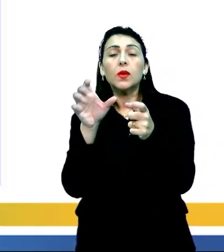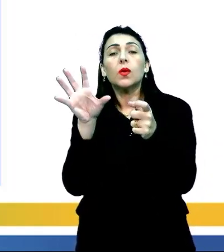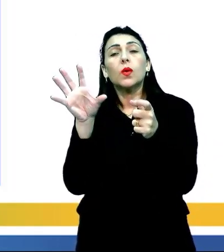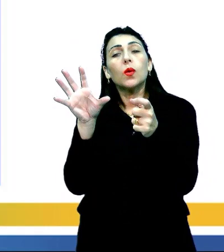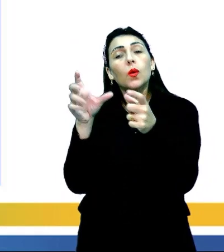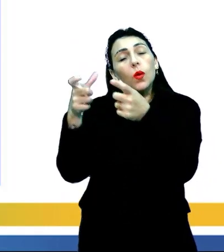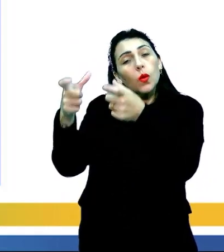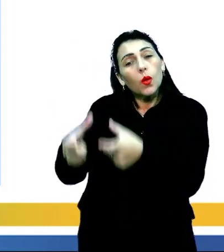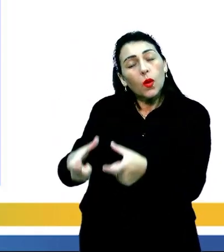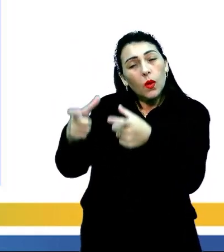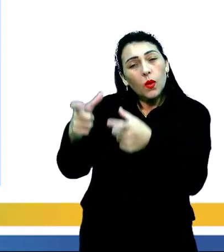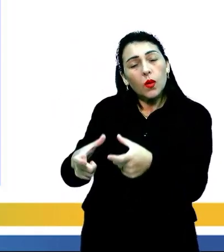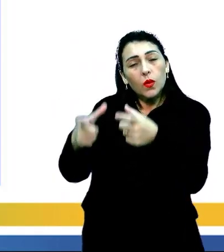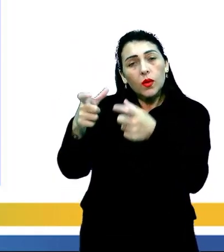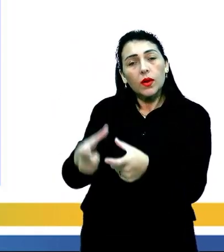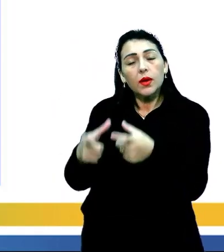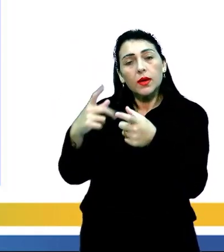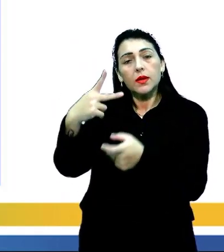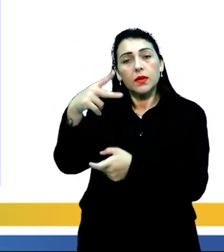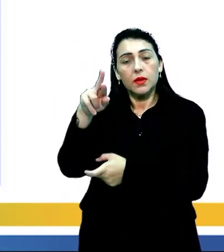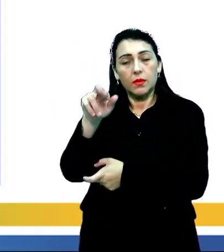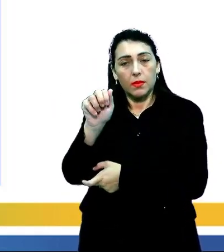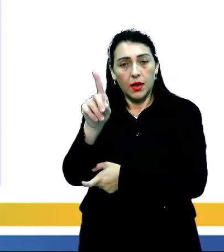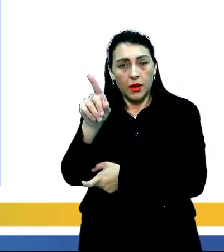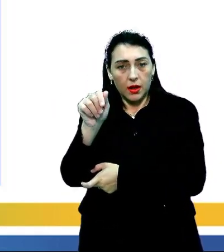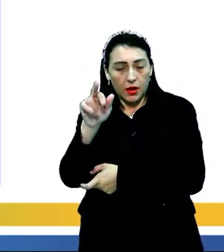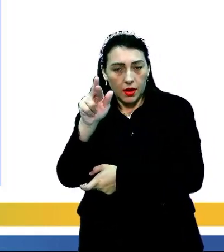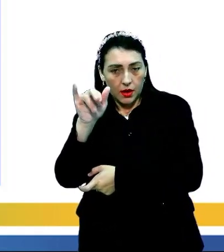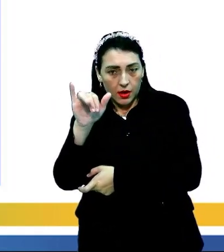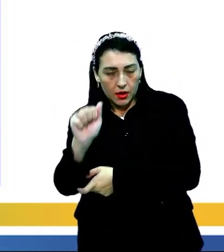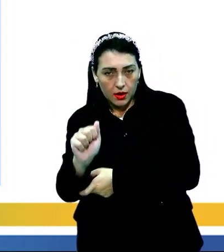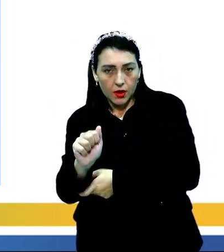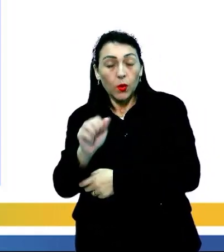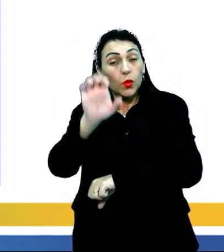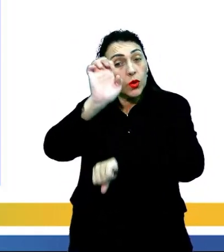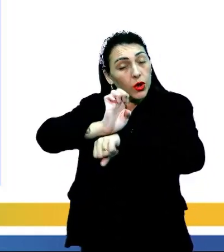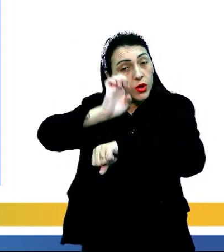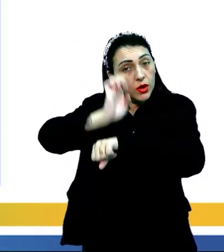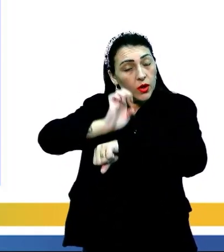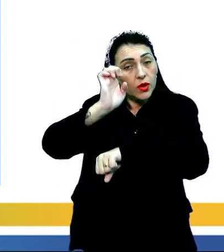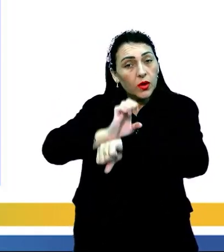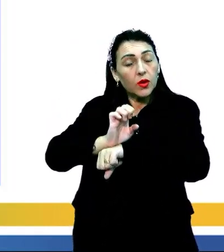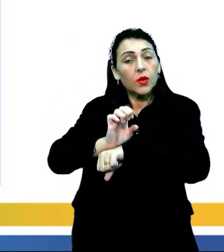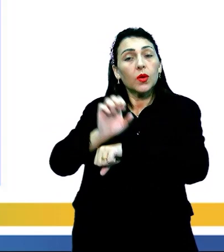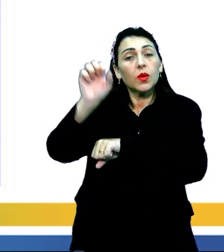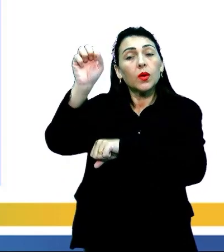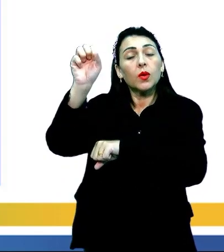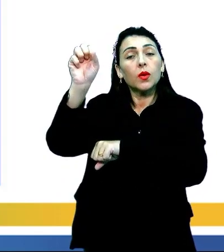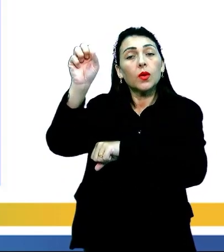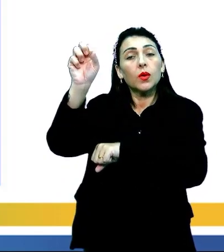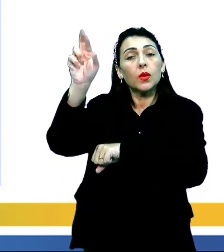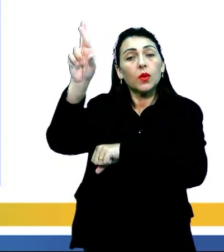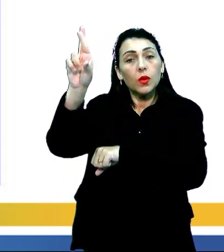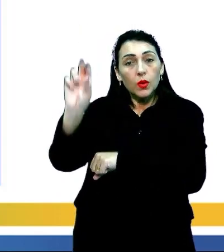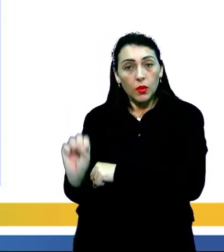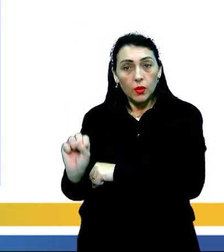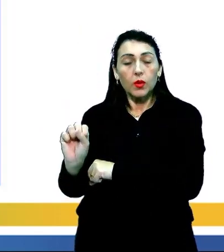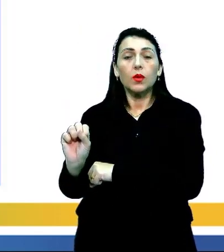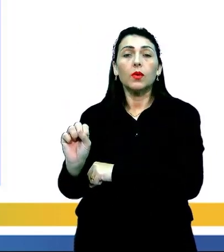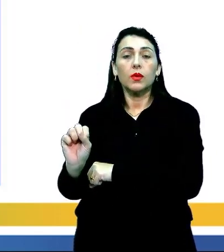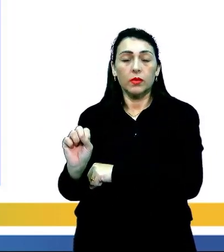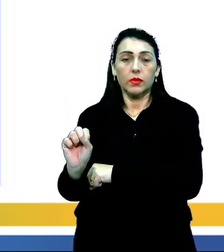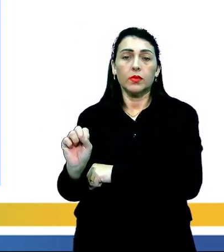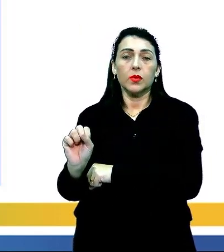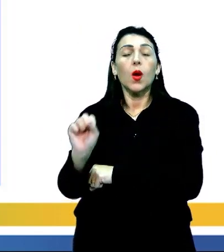ocorrência dos domínios das pradarias é justamente no estado aí do Rio Grande do Sul ou